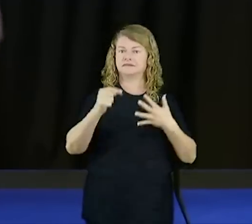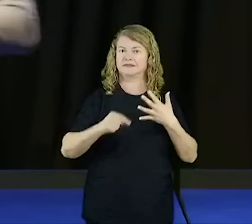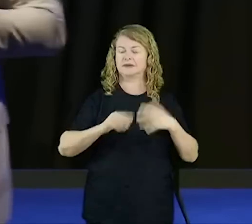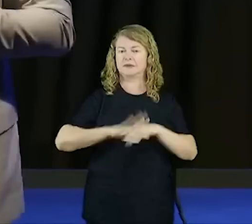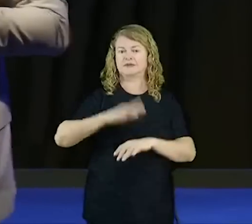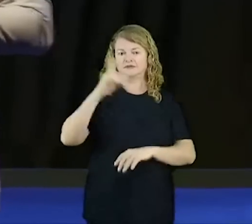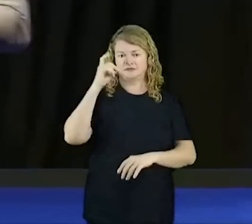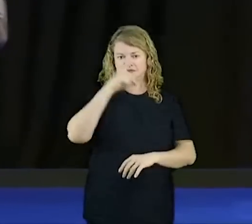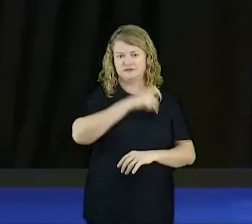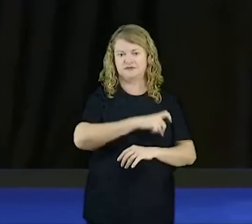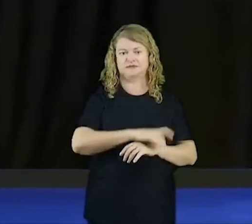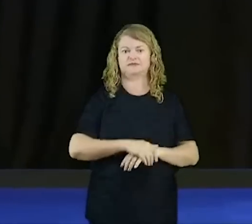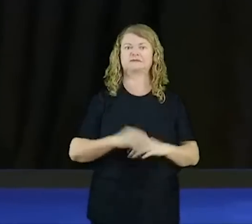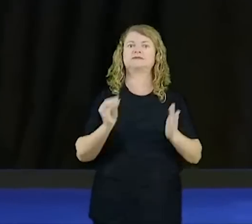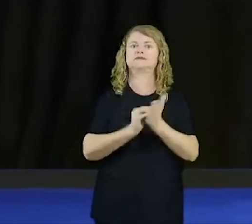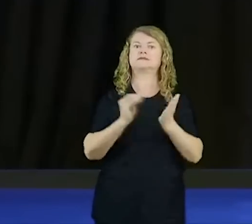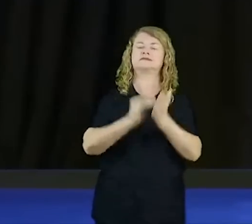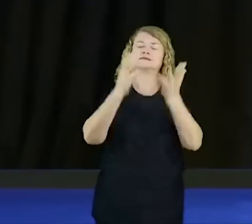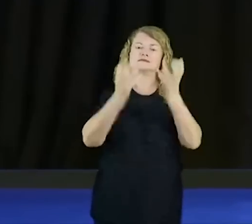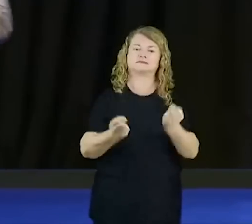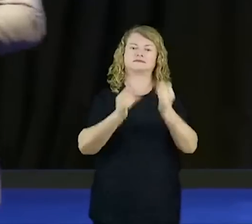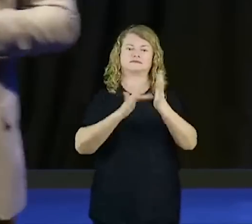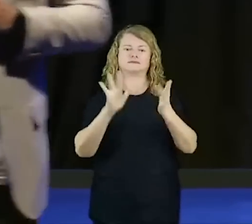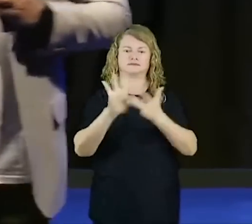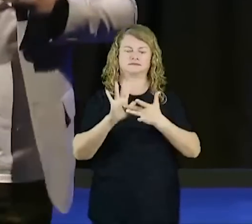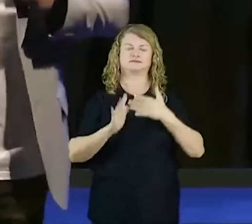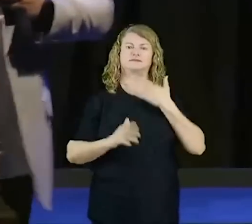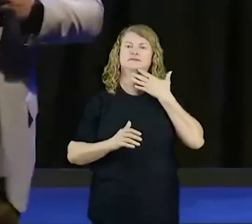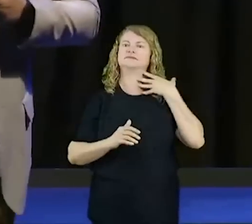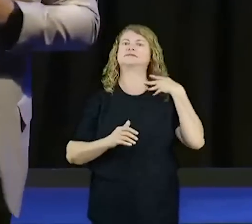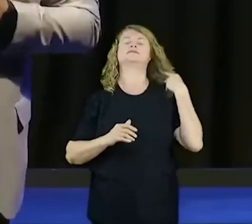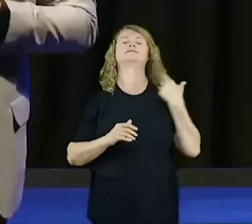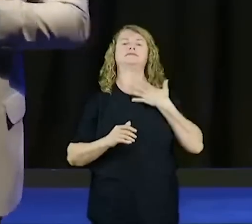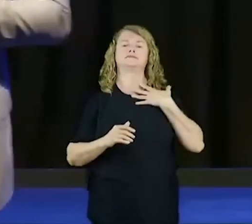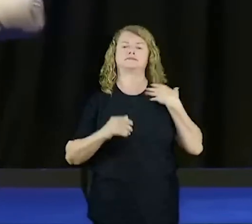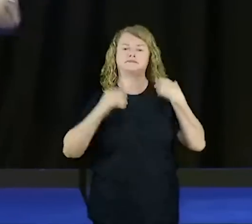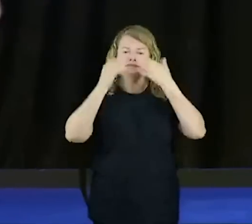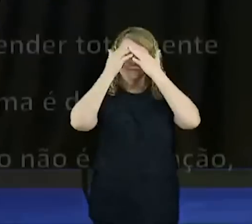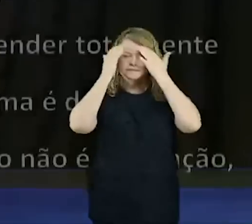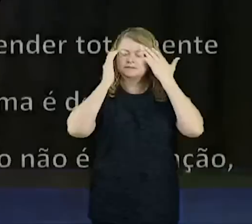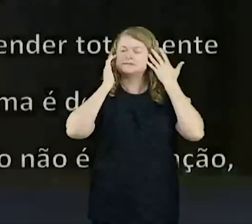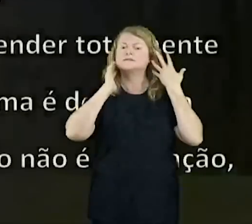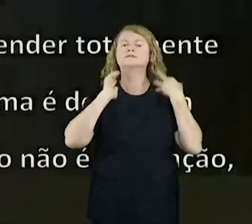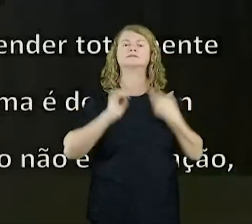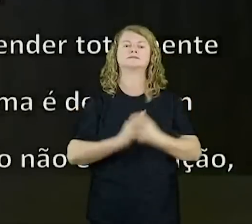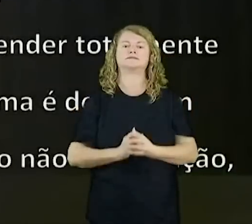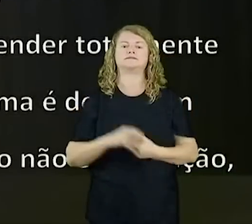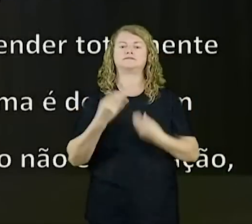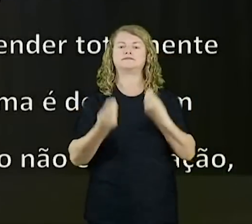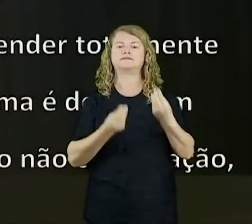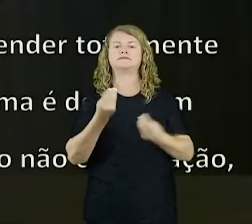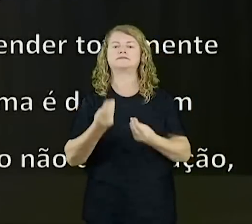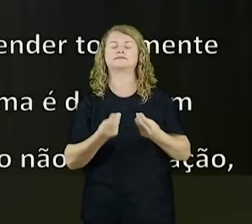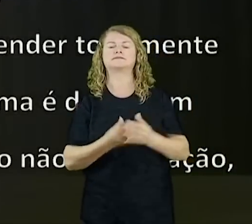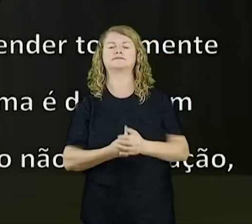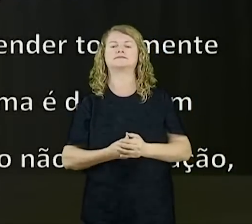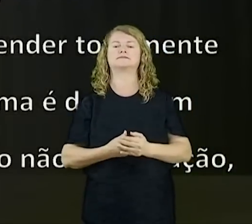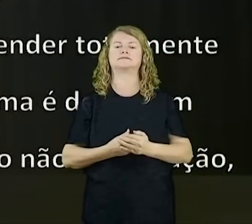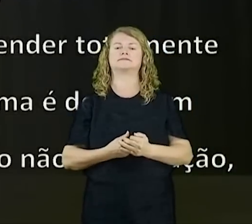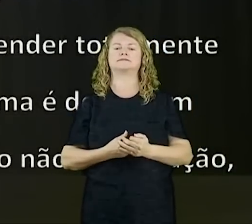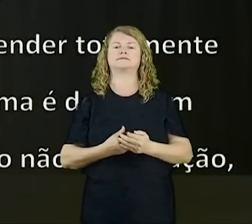falta conversão, você quer ver, impossibilitar, como impedir uma libertação, falta com a verdade,